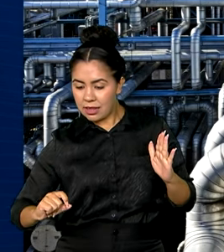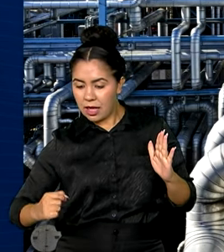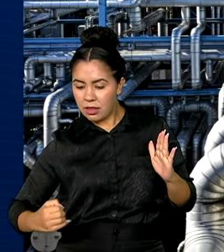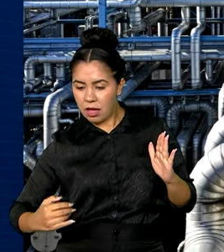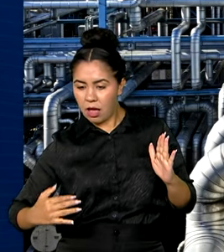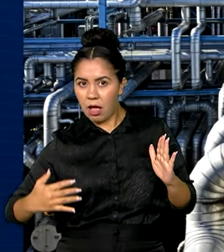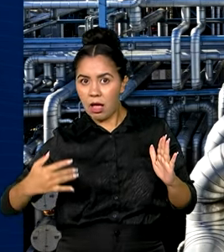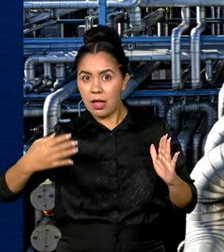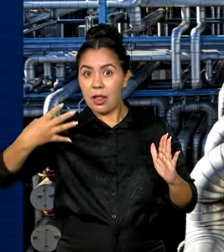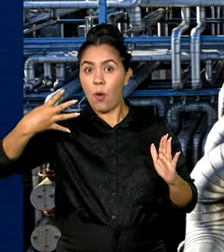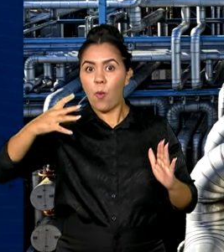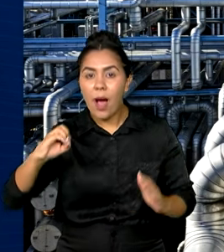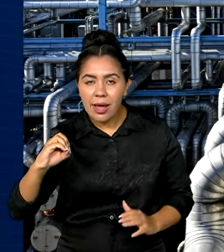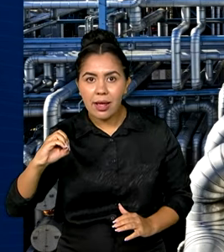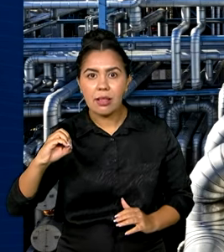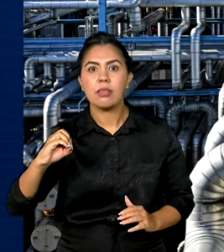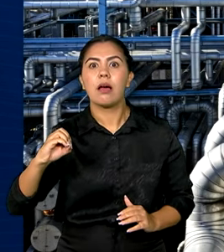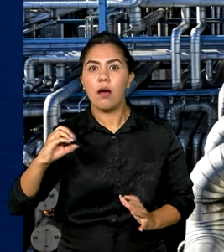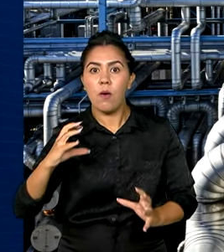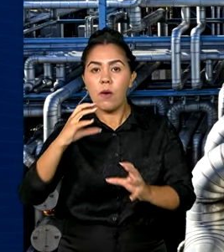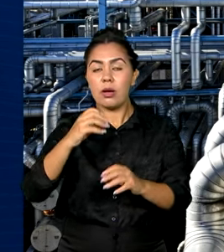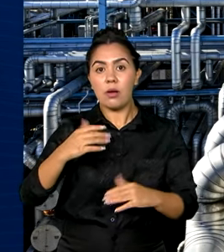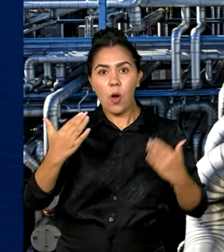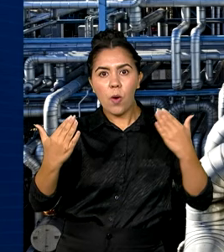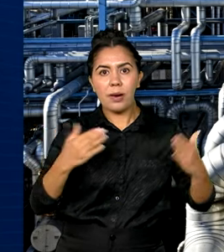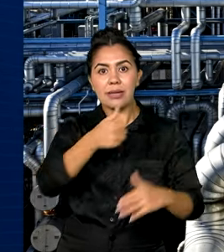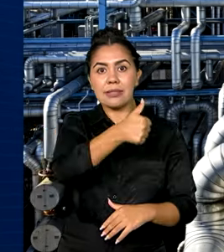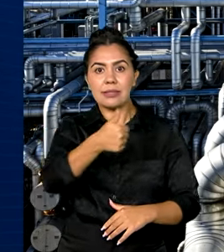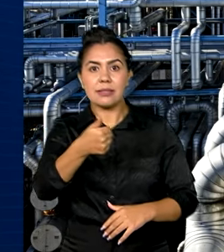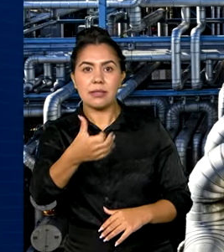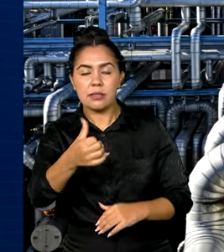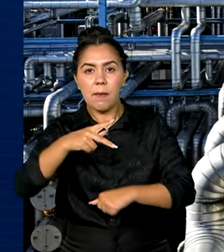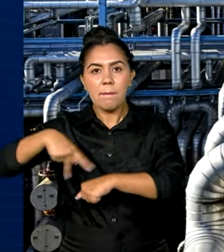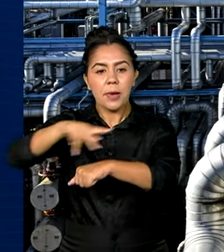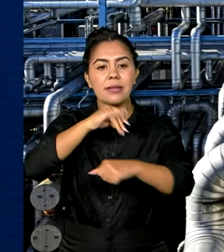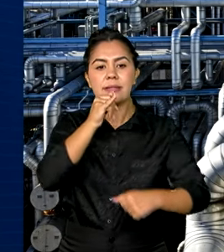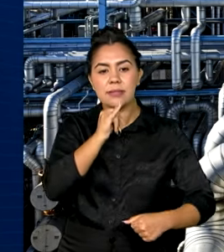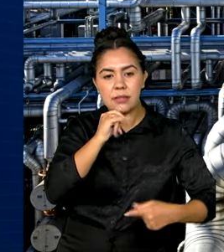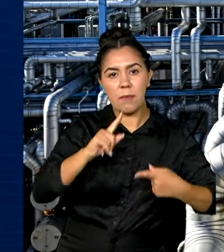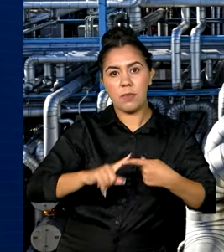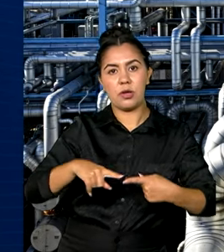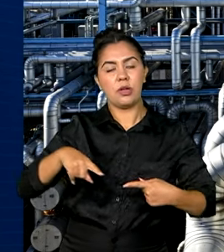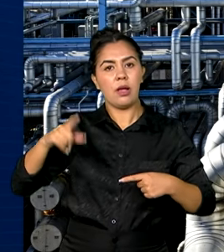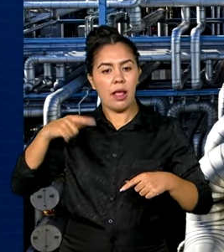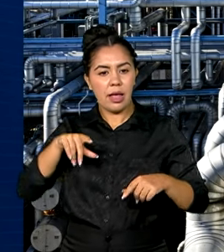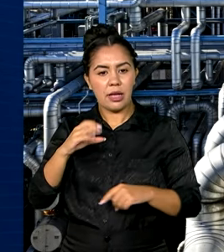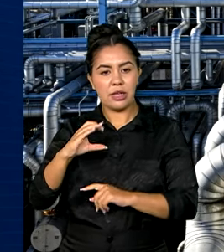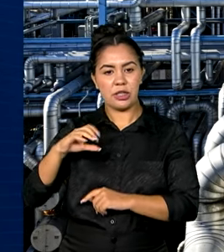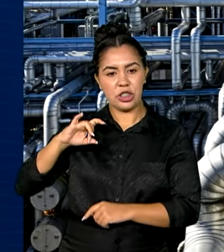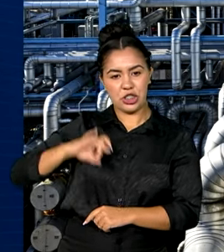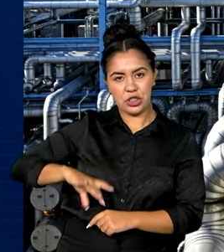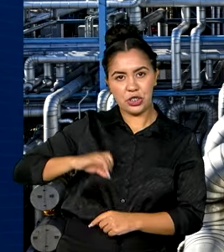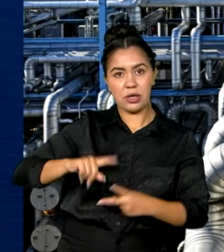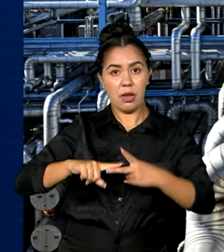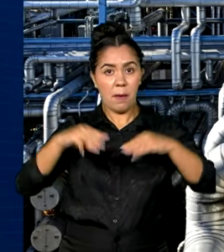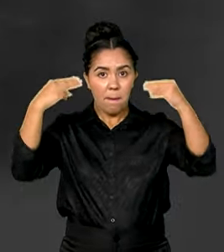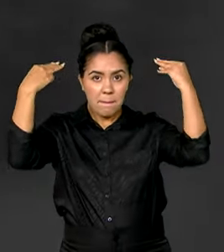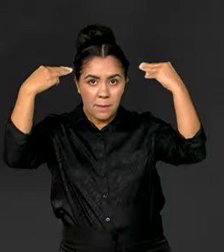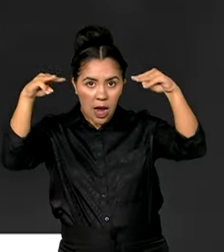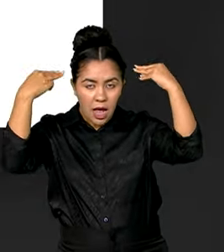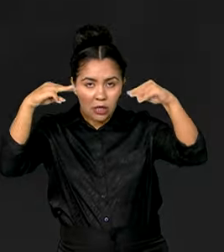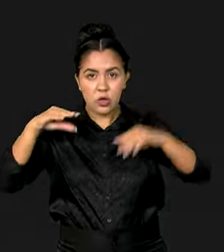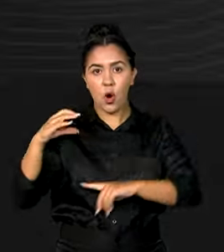entre 116 países, na frente de economias como Chile, México, Colômbia e Argentina.